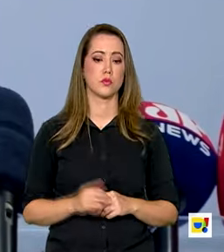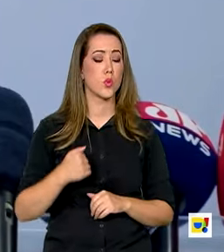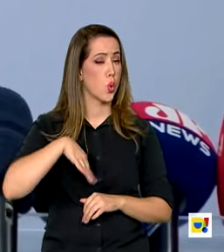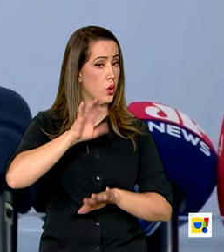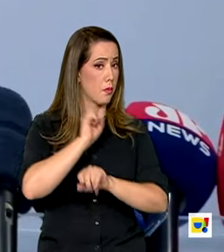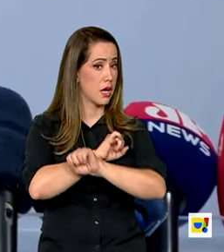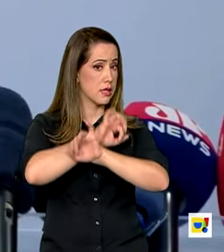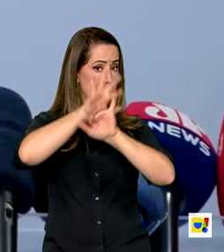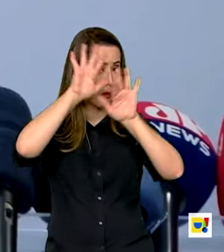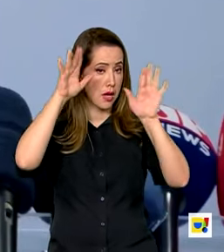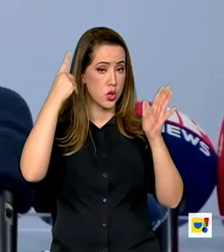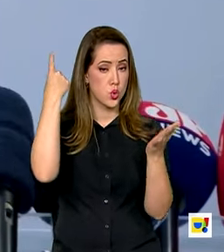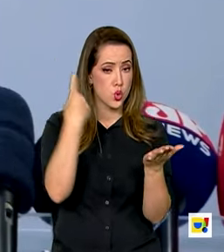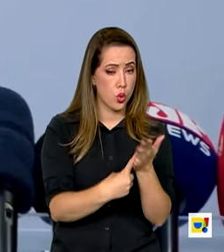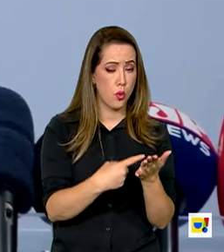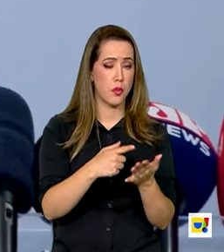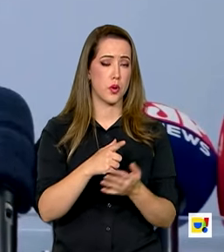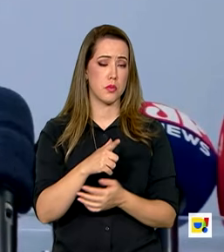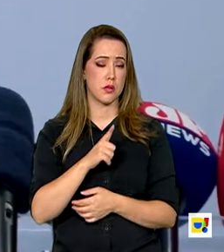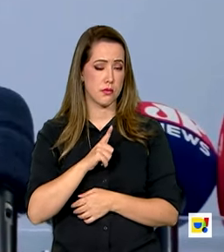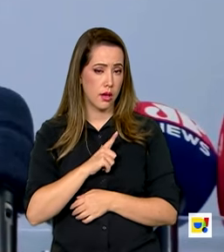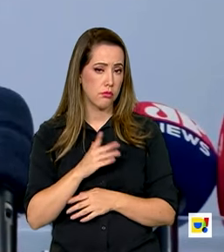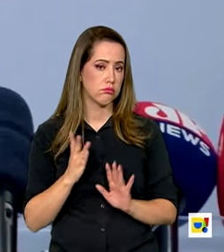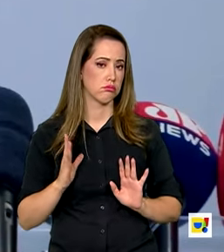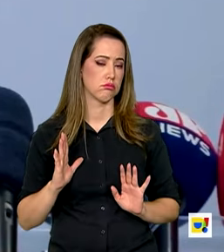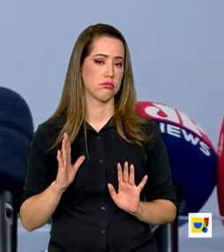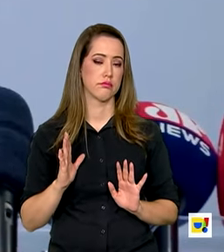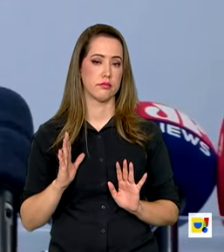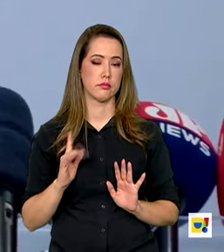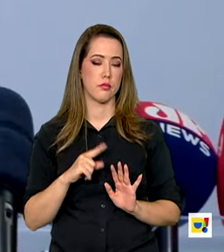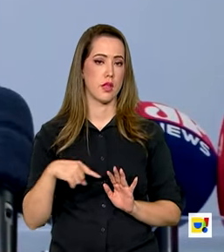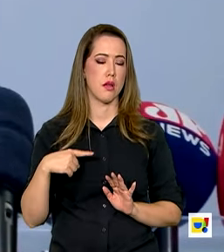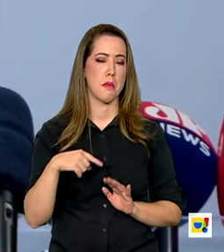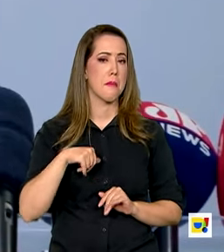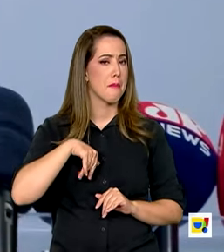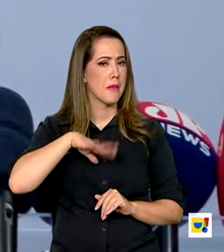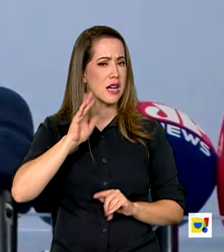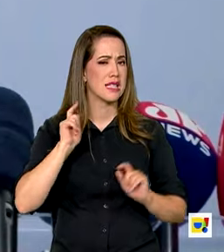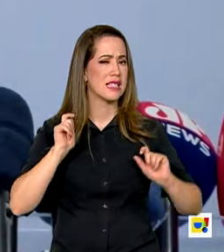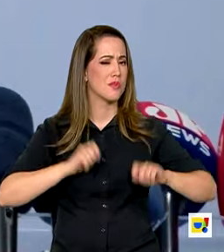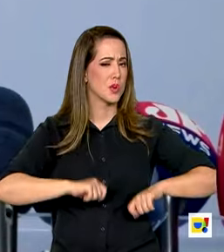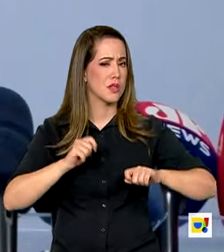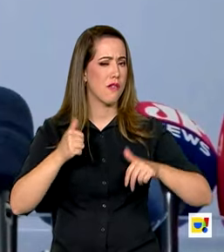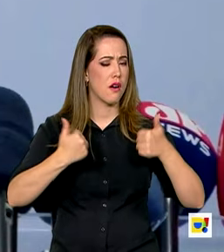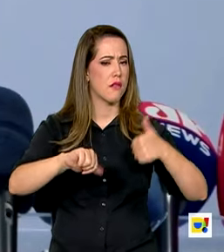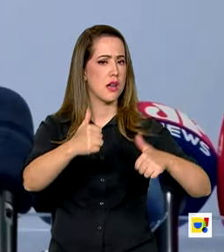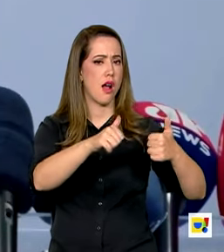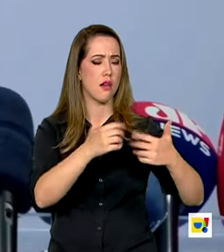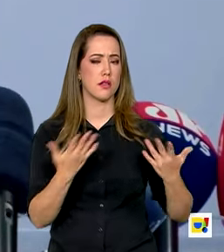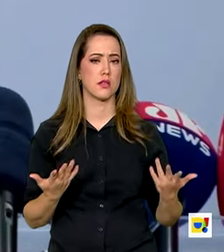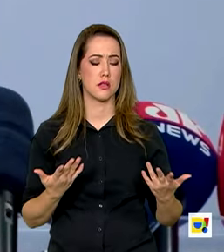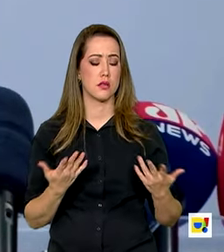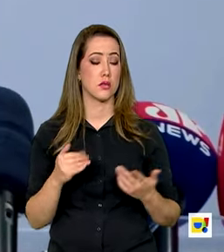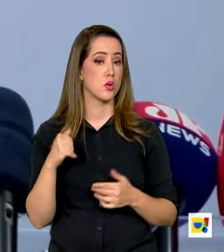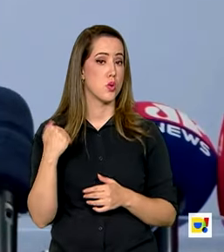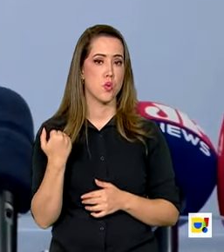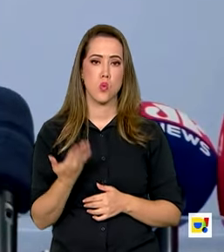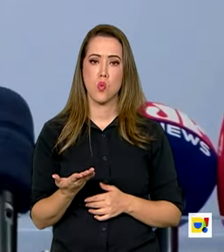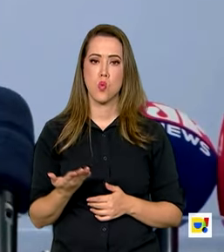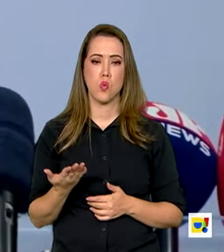nós tivermos, e quanto mais for possível medir o quão